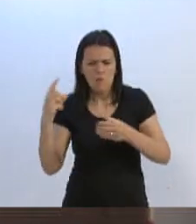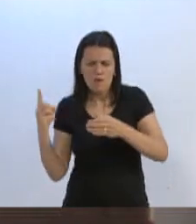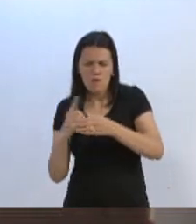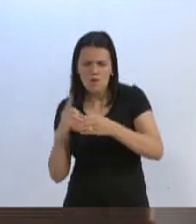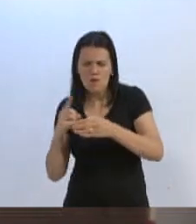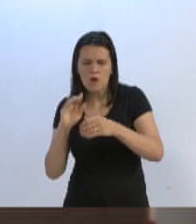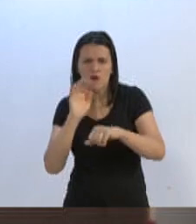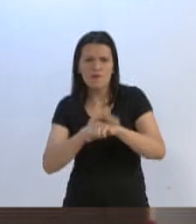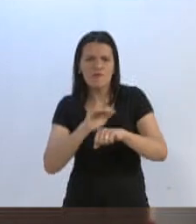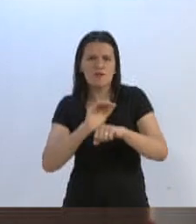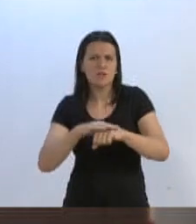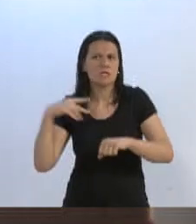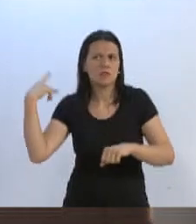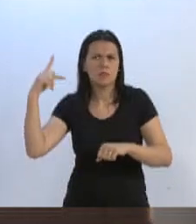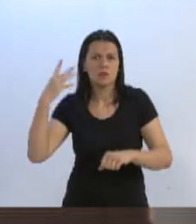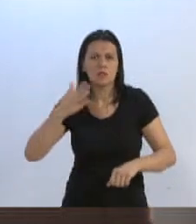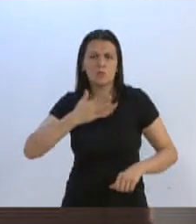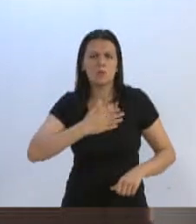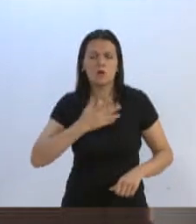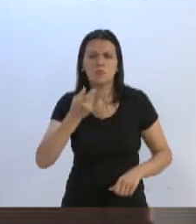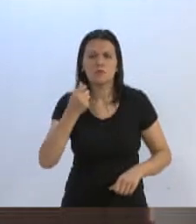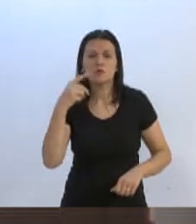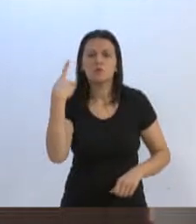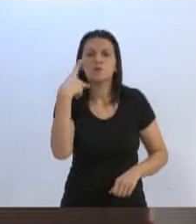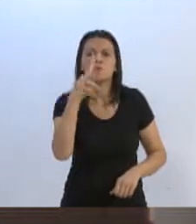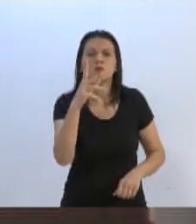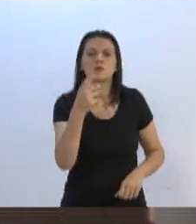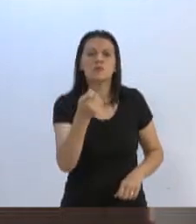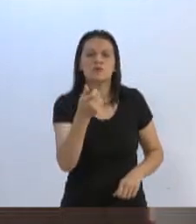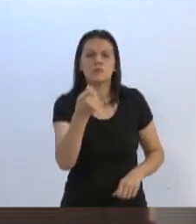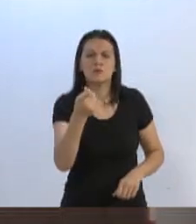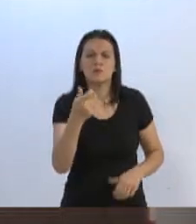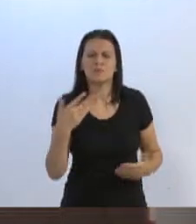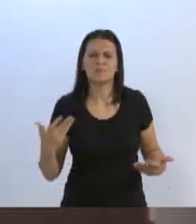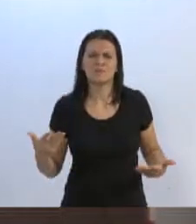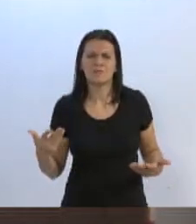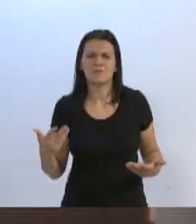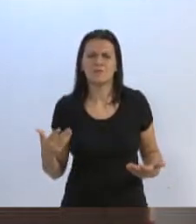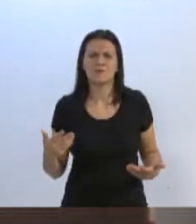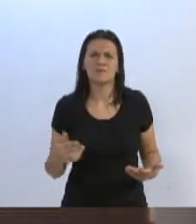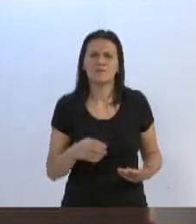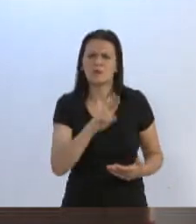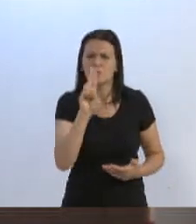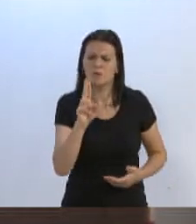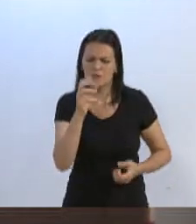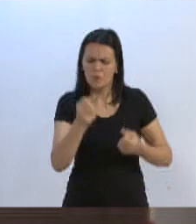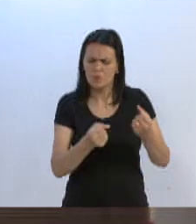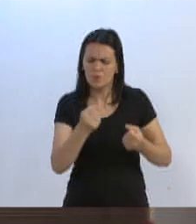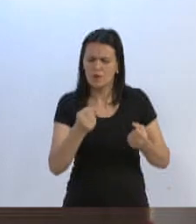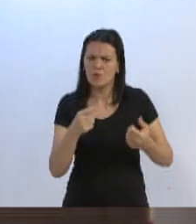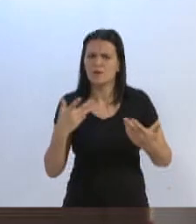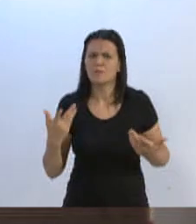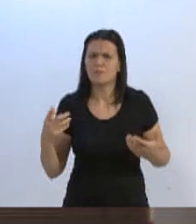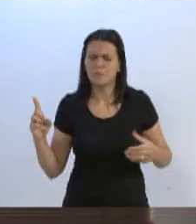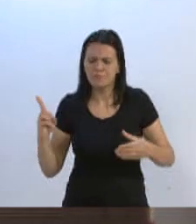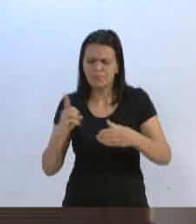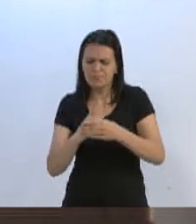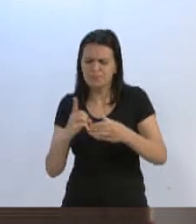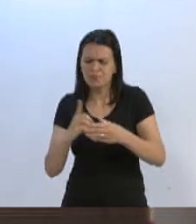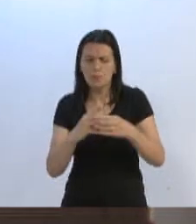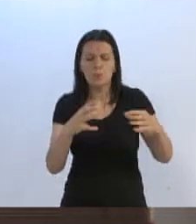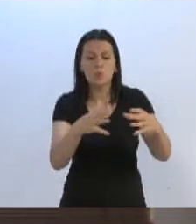política com o meu dinheiro e com o seu dinheiro. Vamos usar os carros? Aí concorda. Para atender o coletivo.